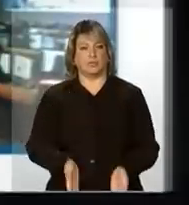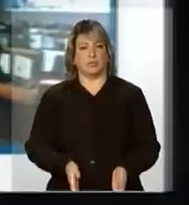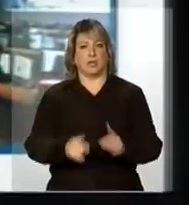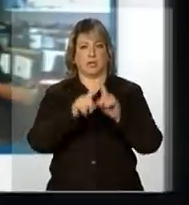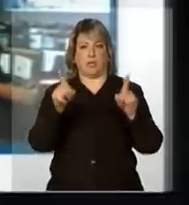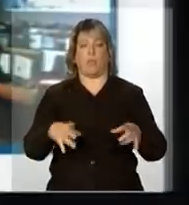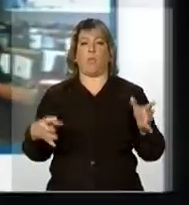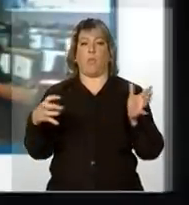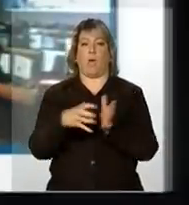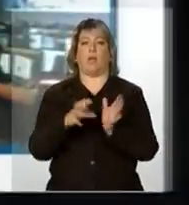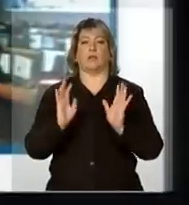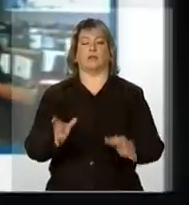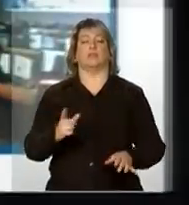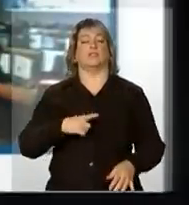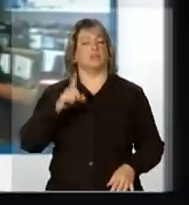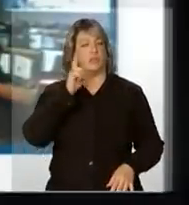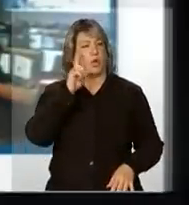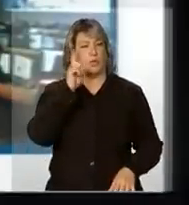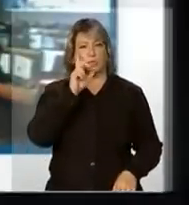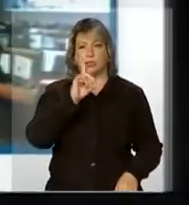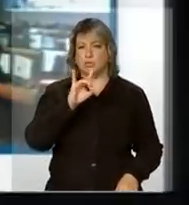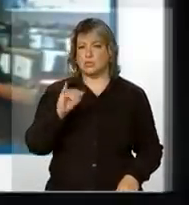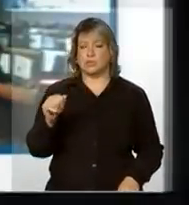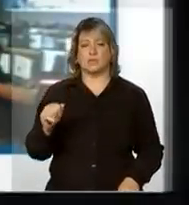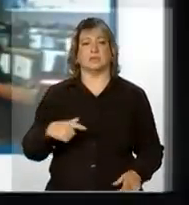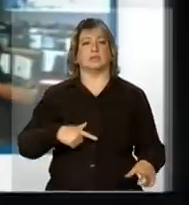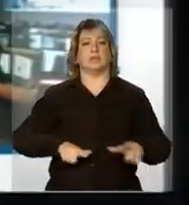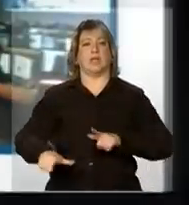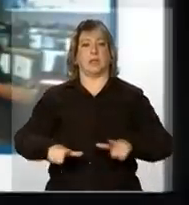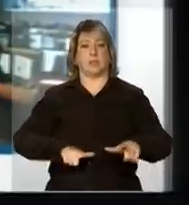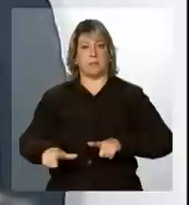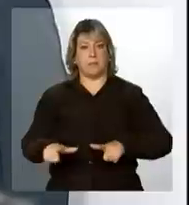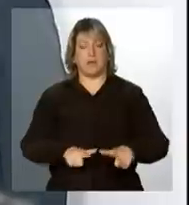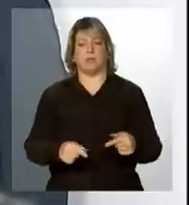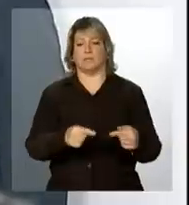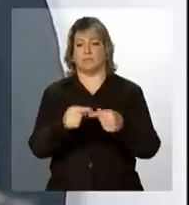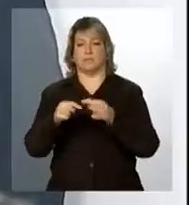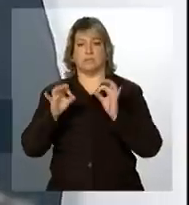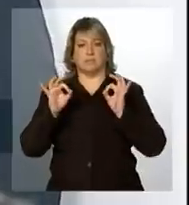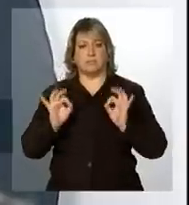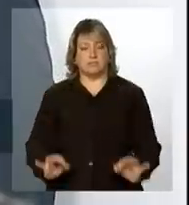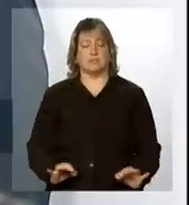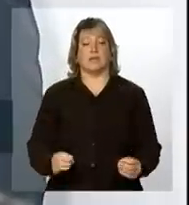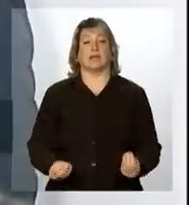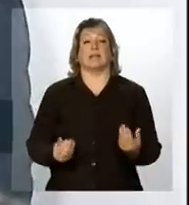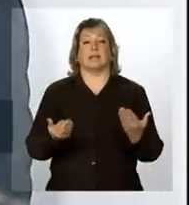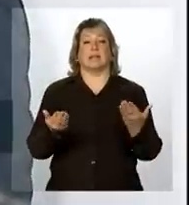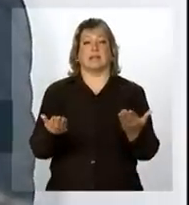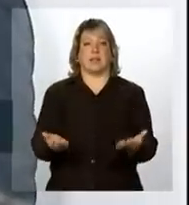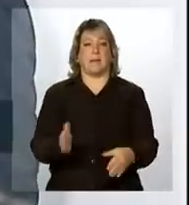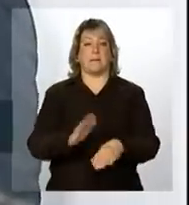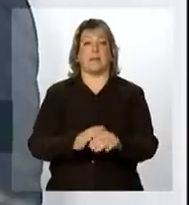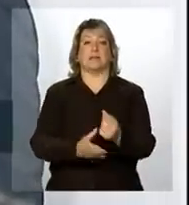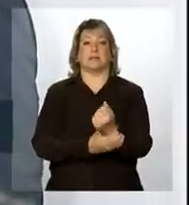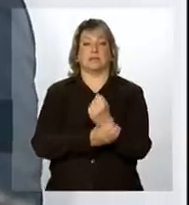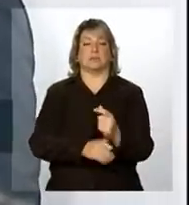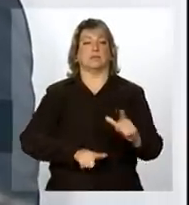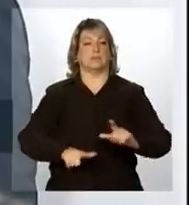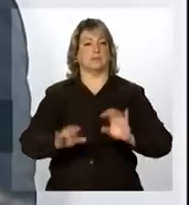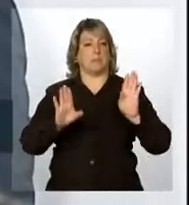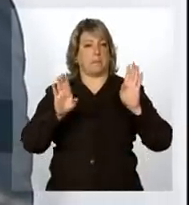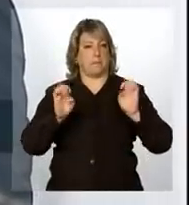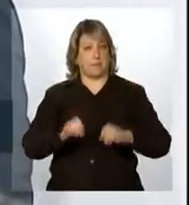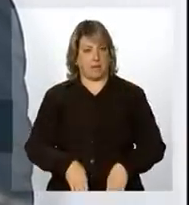horas, sete dias por semana e com as instalações adequadas para oferecer esse serviço